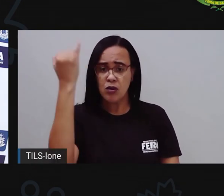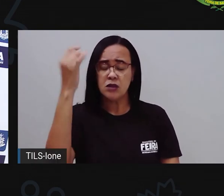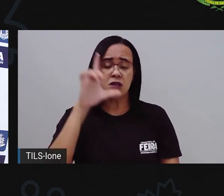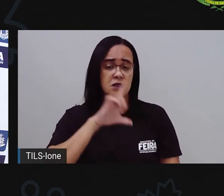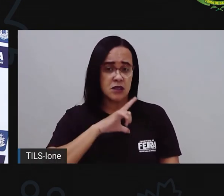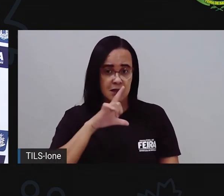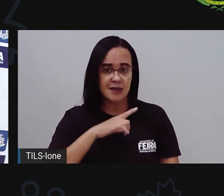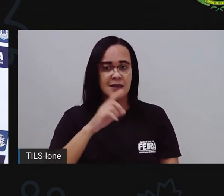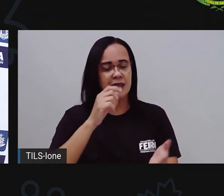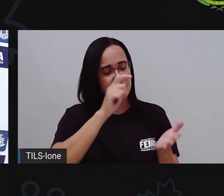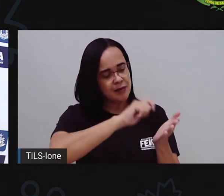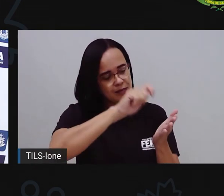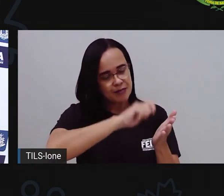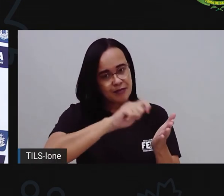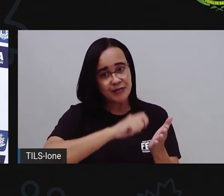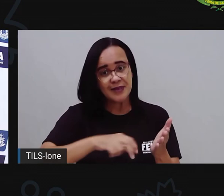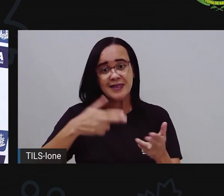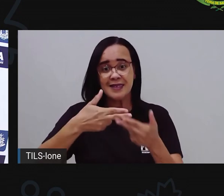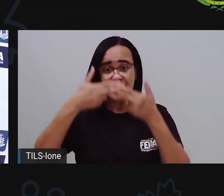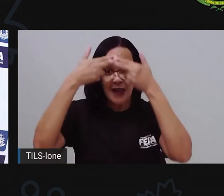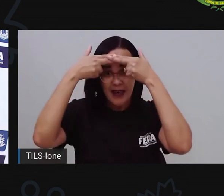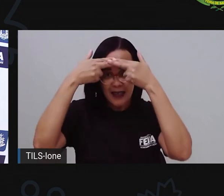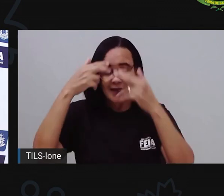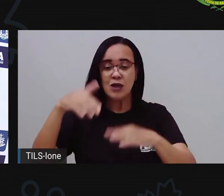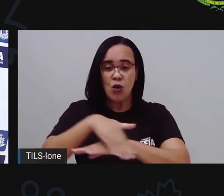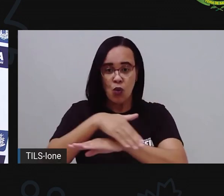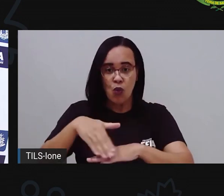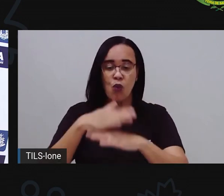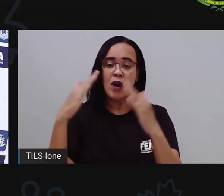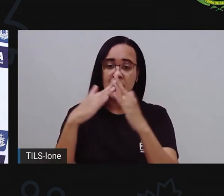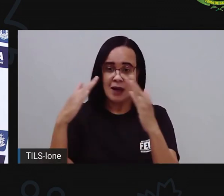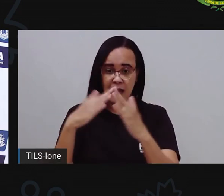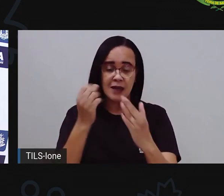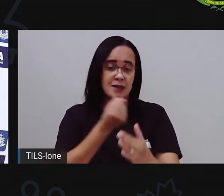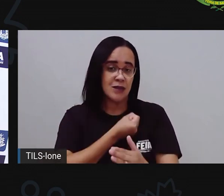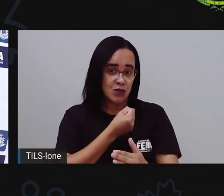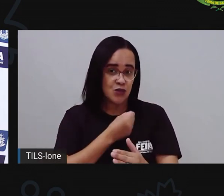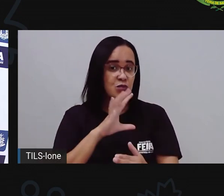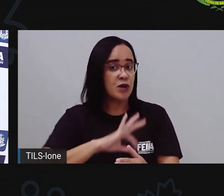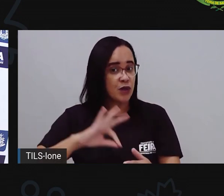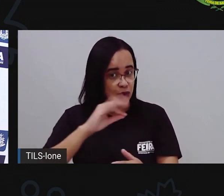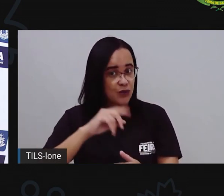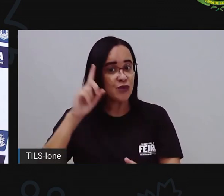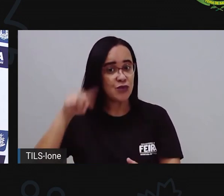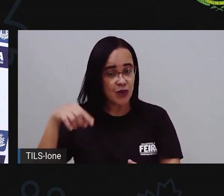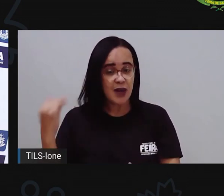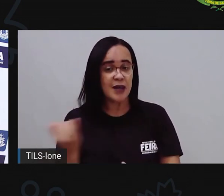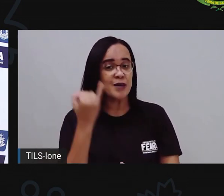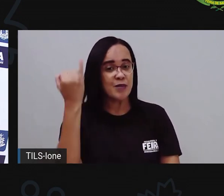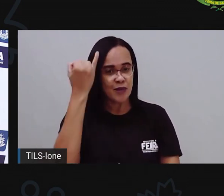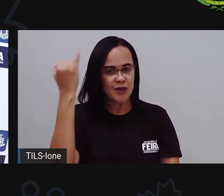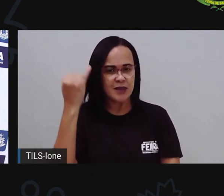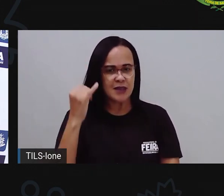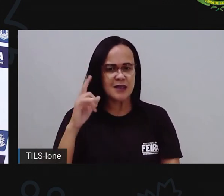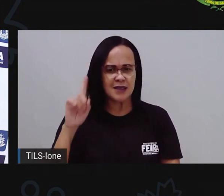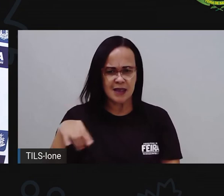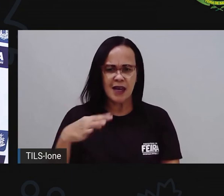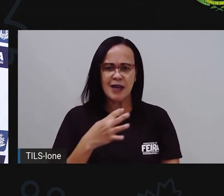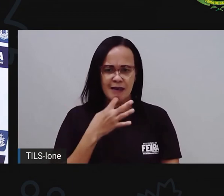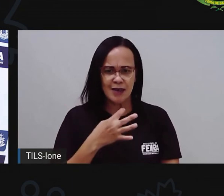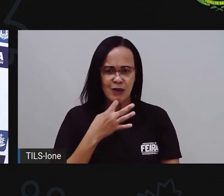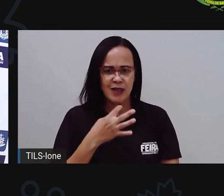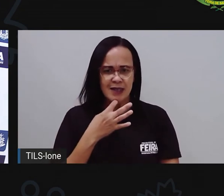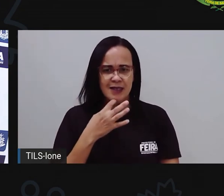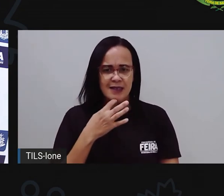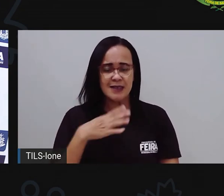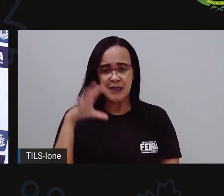muito importante. Então, eu espero que vocês tenham curtido. Me diz aí o que vocês acharam, se é importante esse conhecimento, tá bom? Então, nós